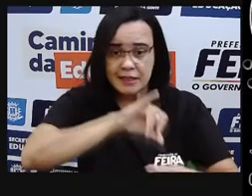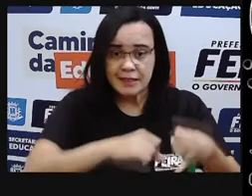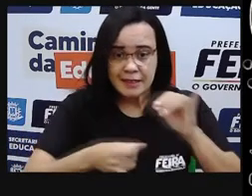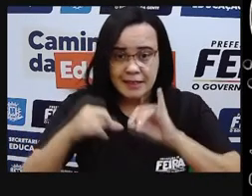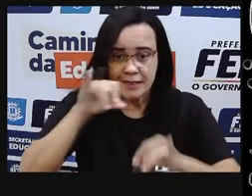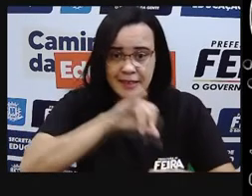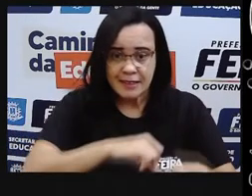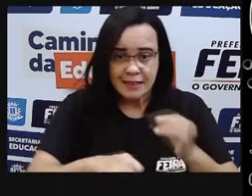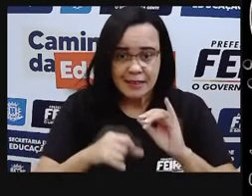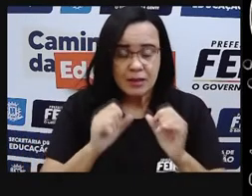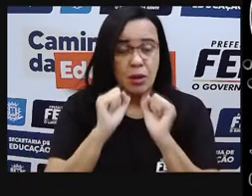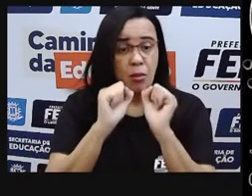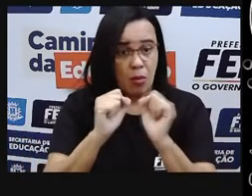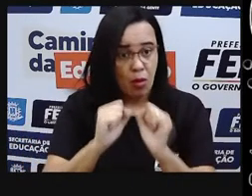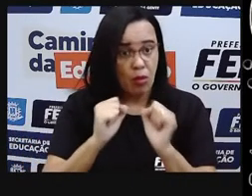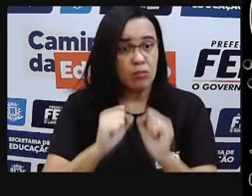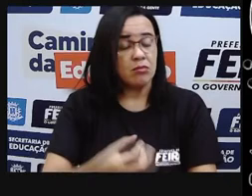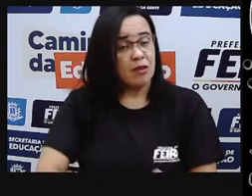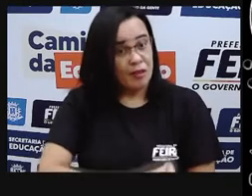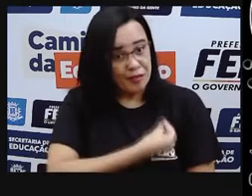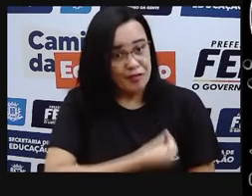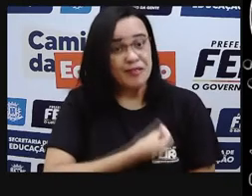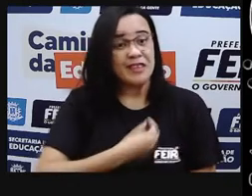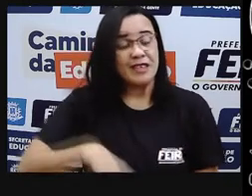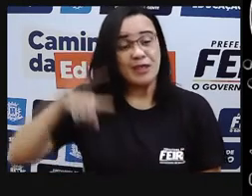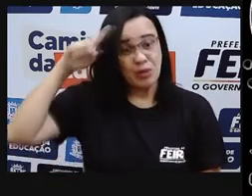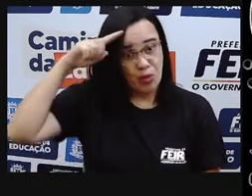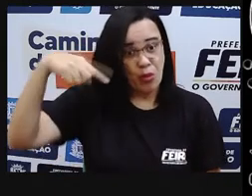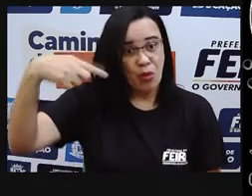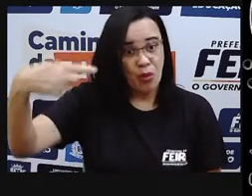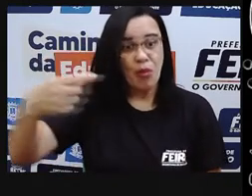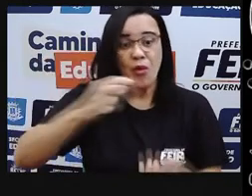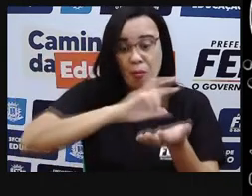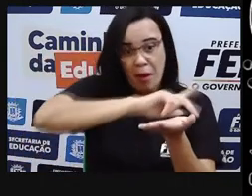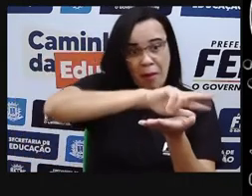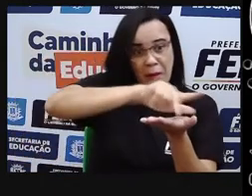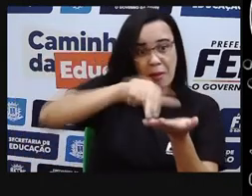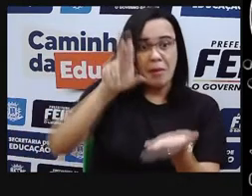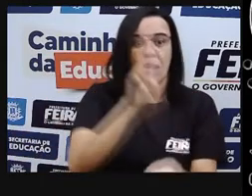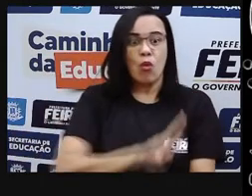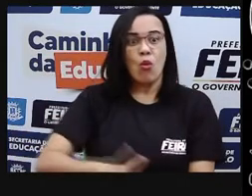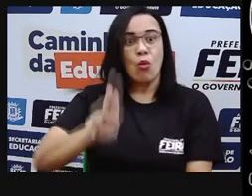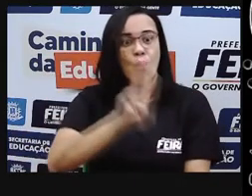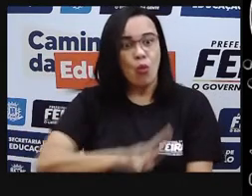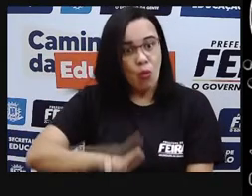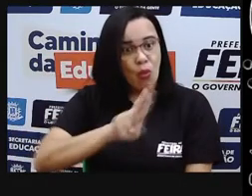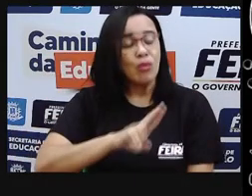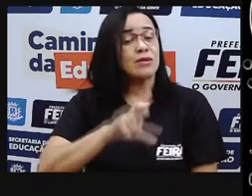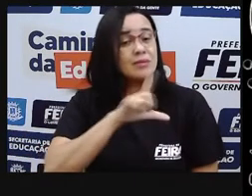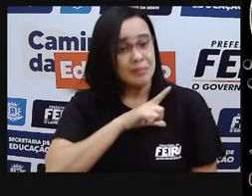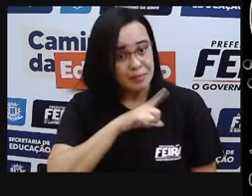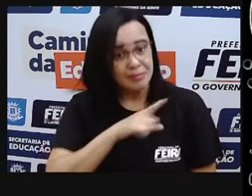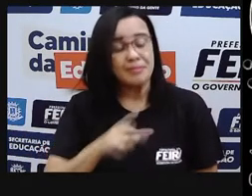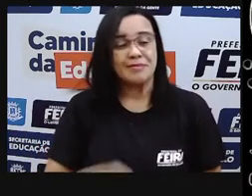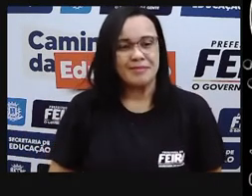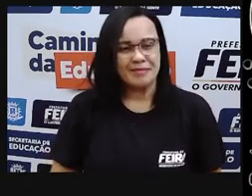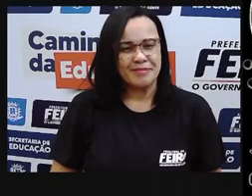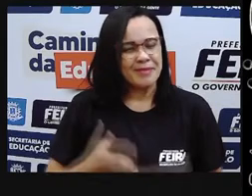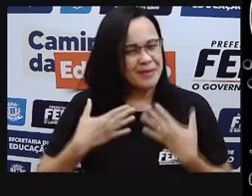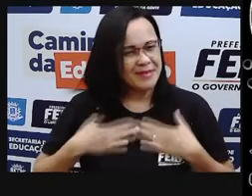transformando no meu dia a dia. Eu estou utilizando várias formas diferentes dessa energia. Tranquilo até aqui?